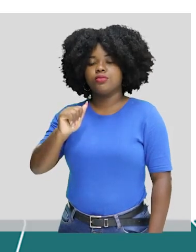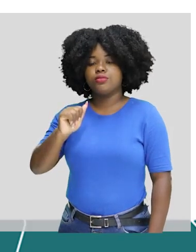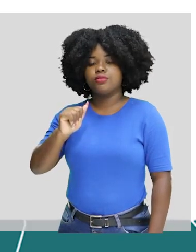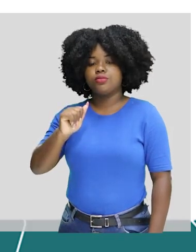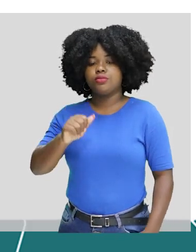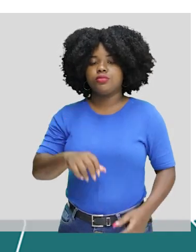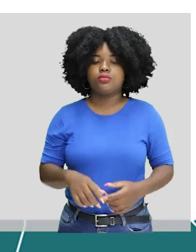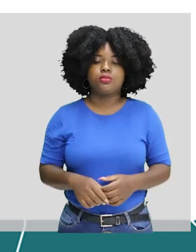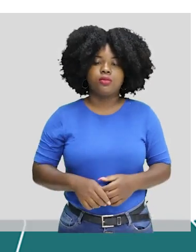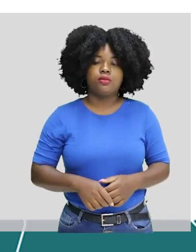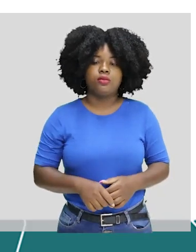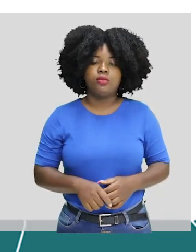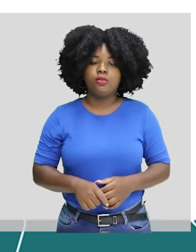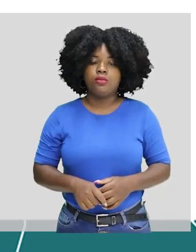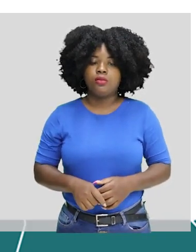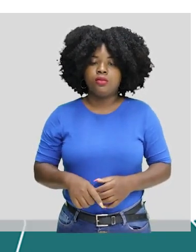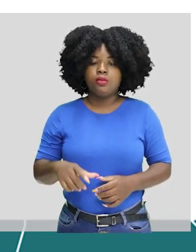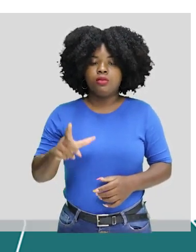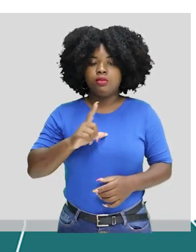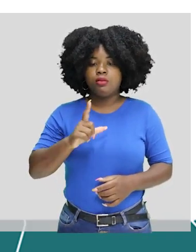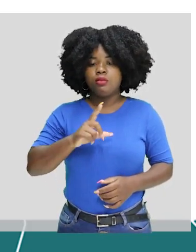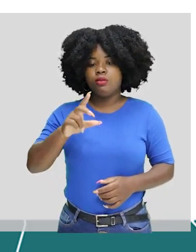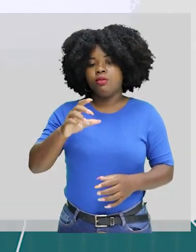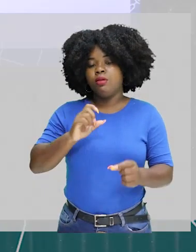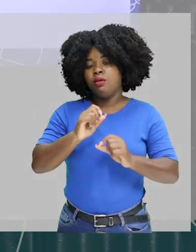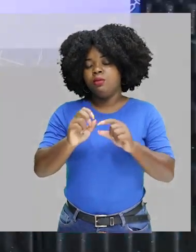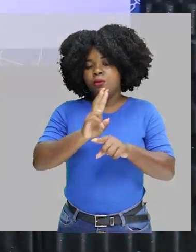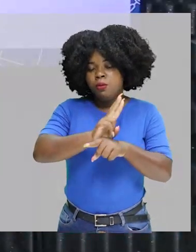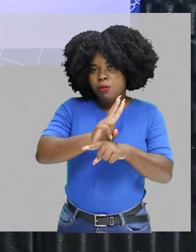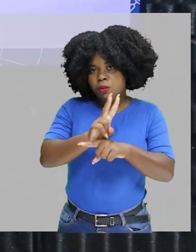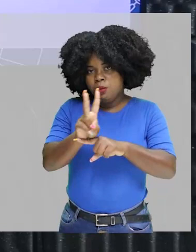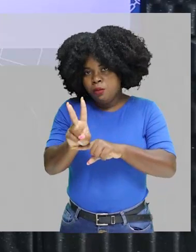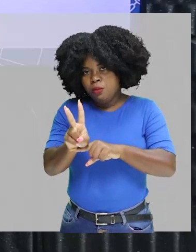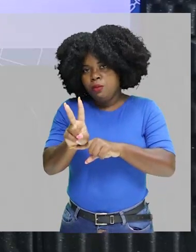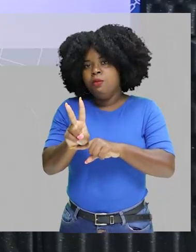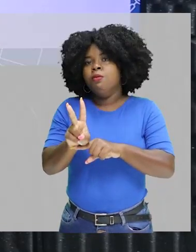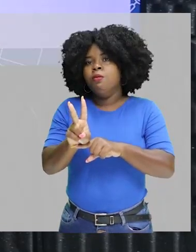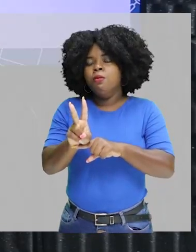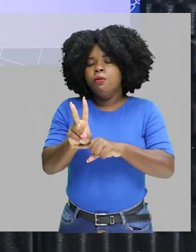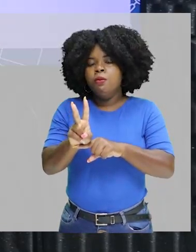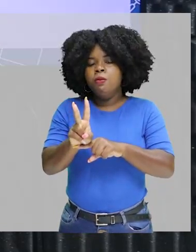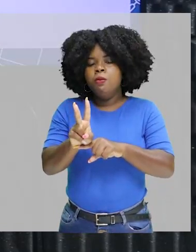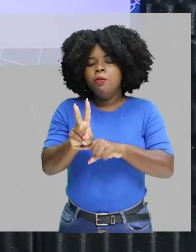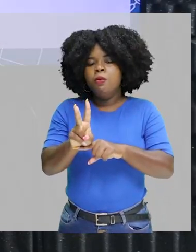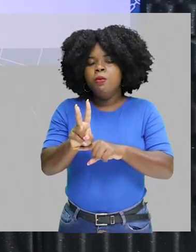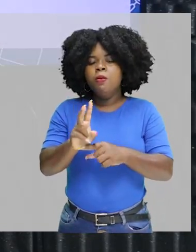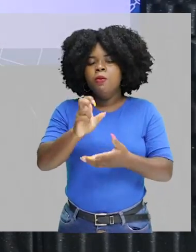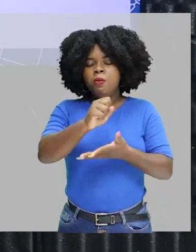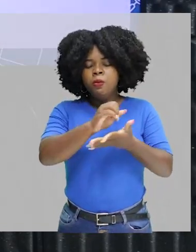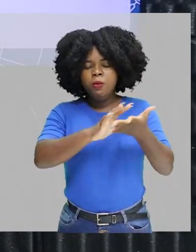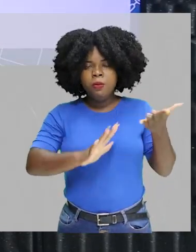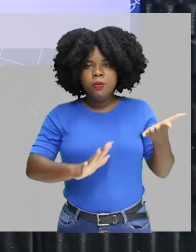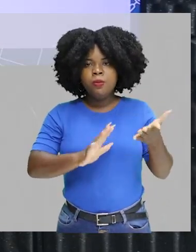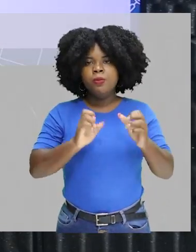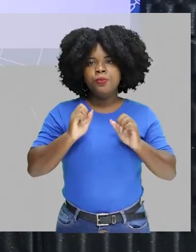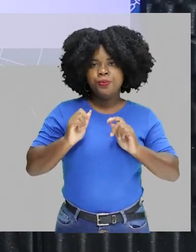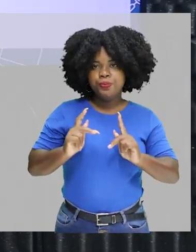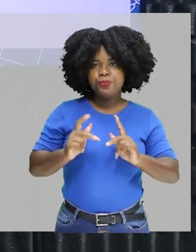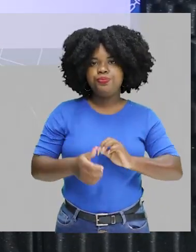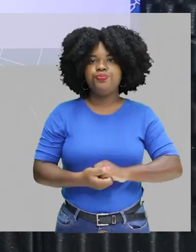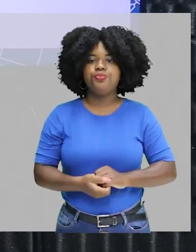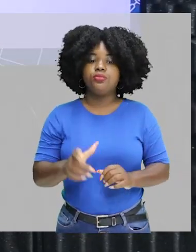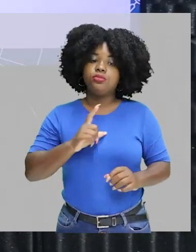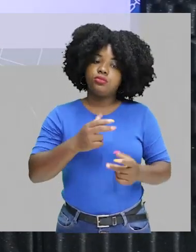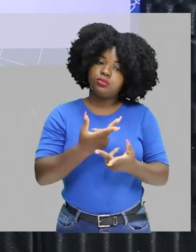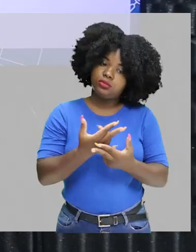a cinética das radiações, ou seja, a velocidade, através da resolução de questões. Então, nós